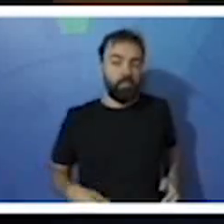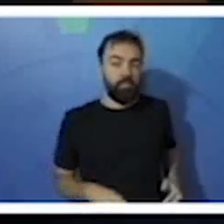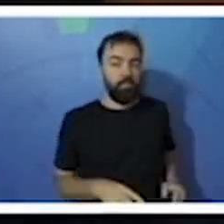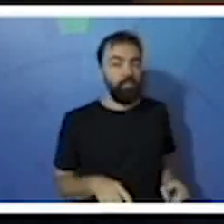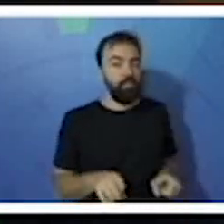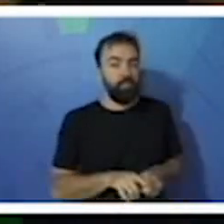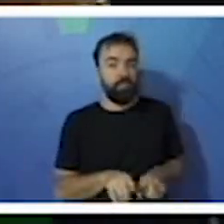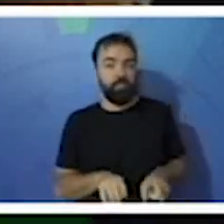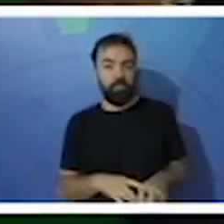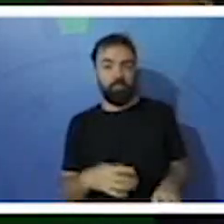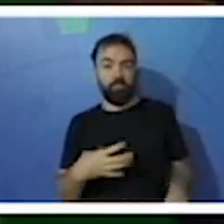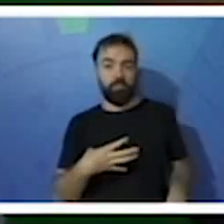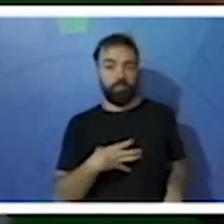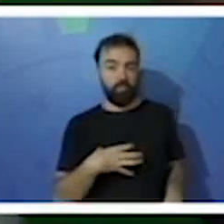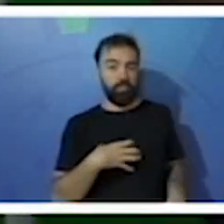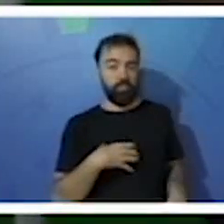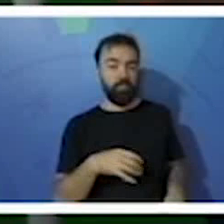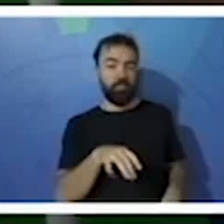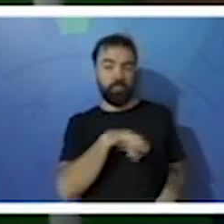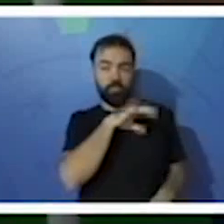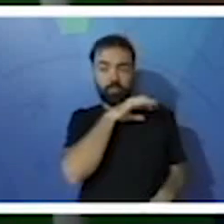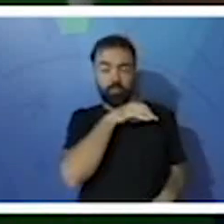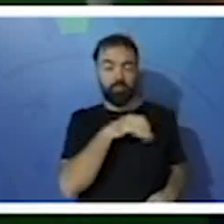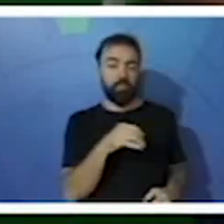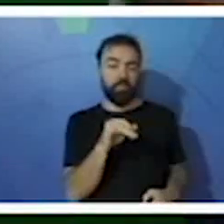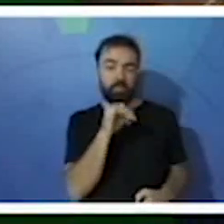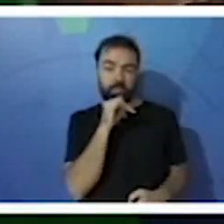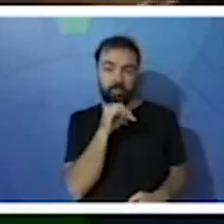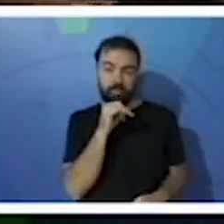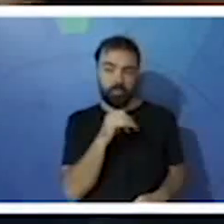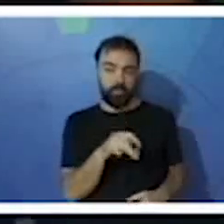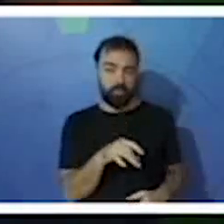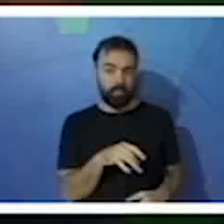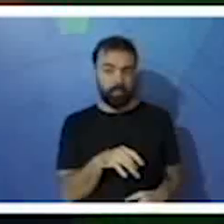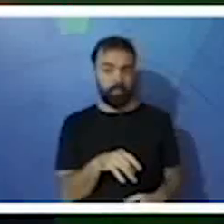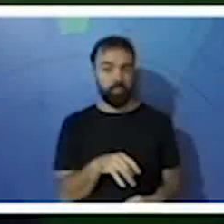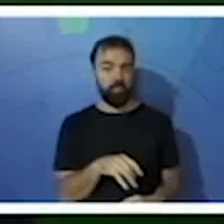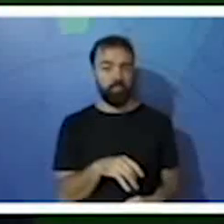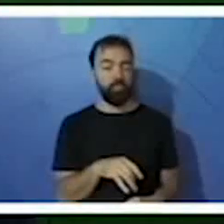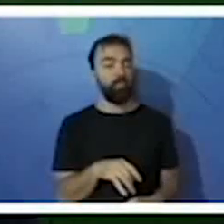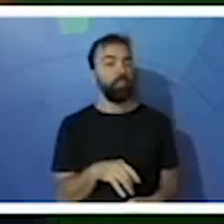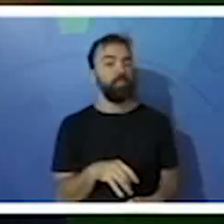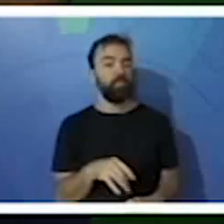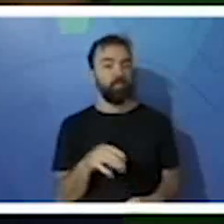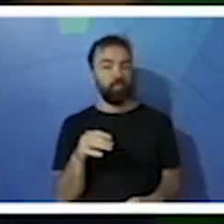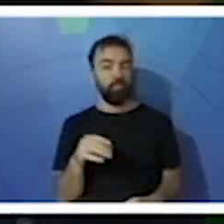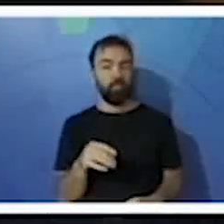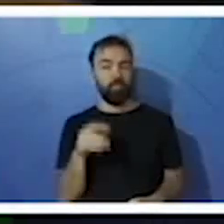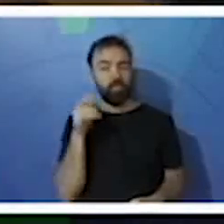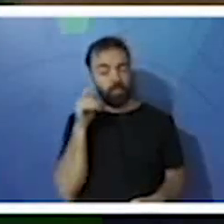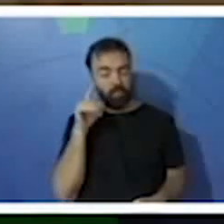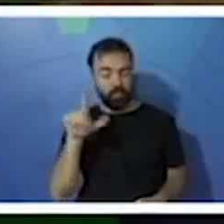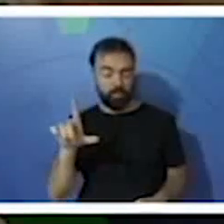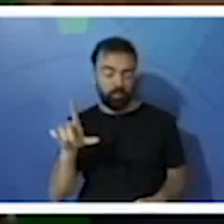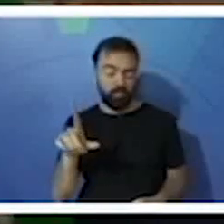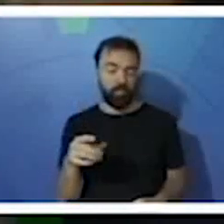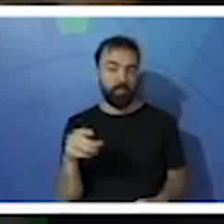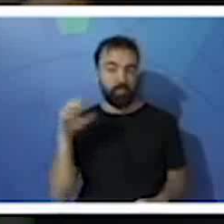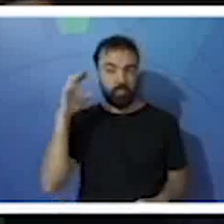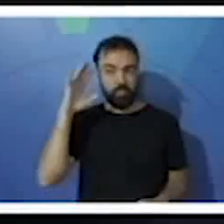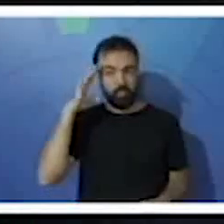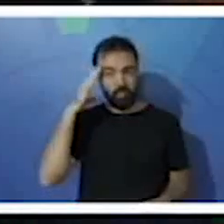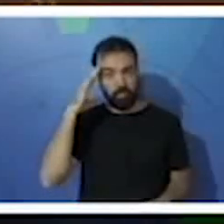comportamento desse animal, por exemplo, nós podemos entender como ele consegue